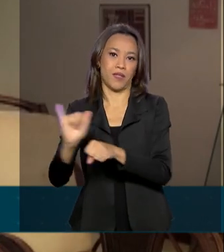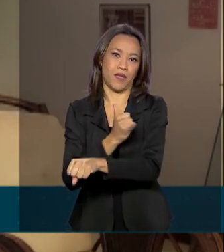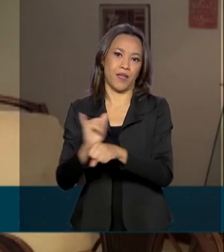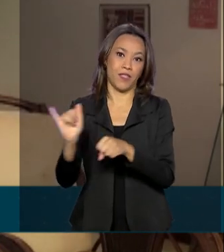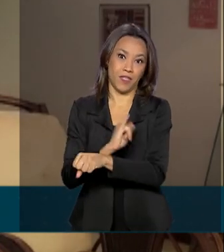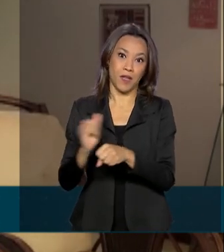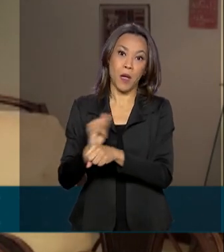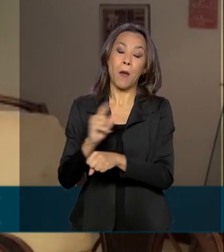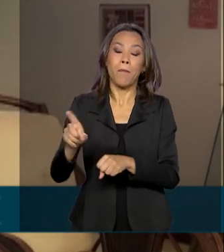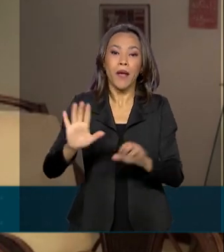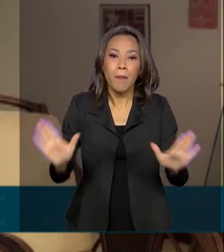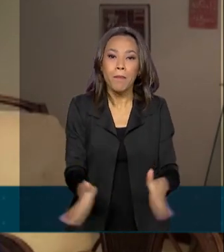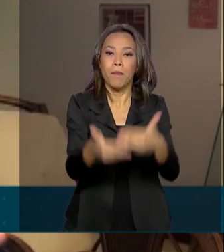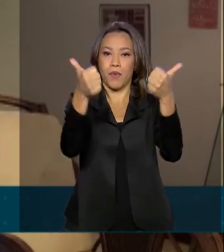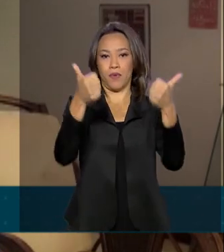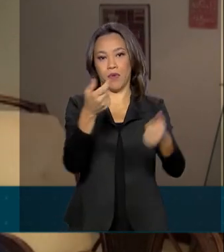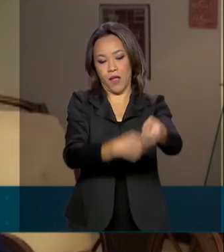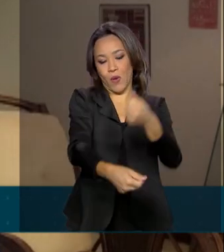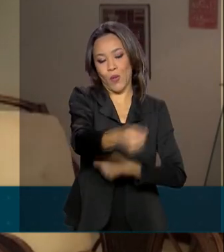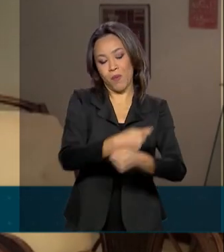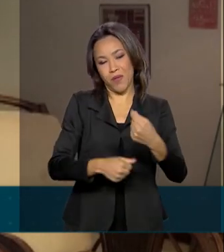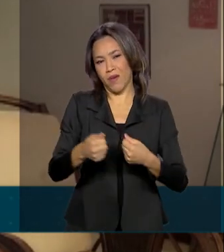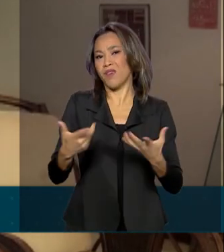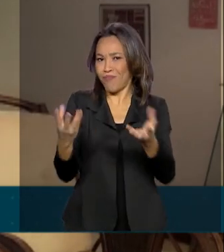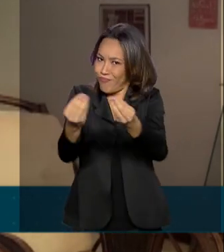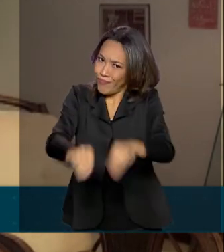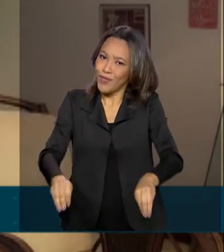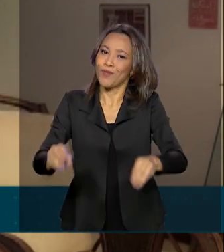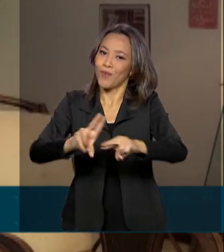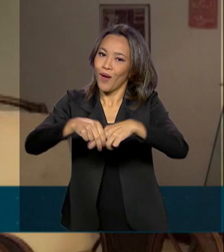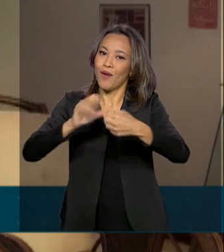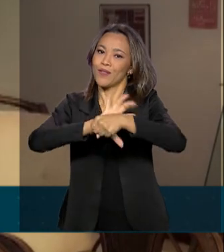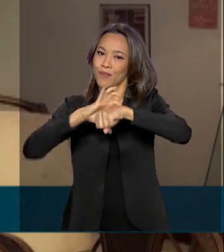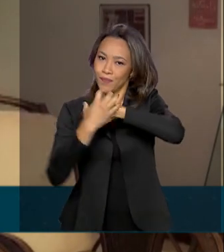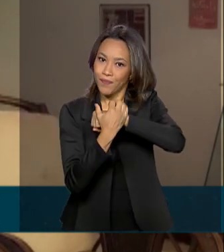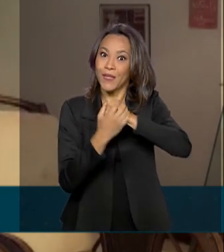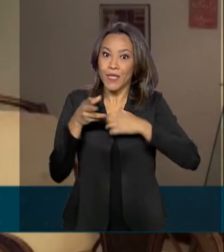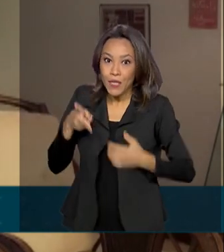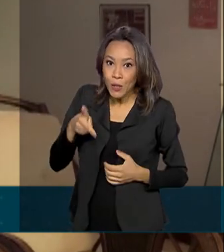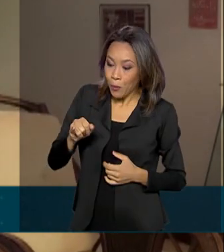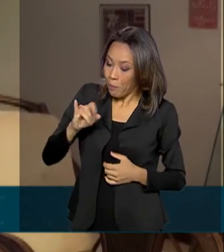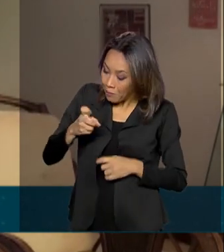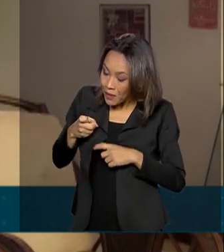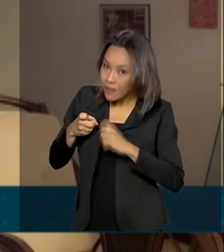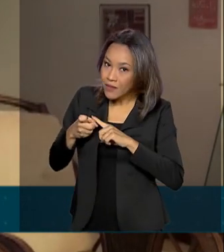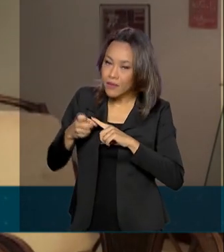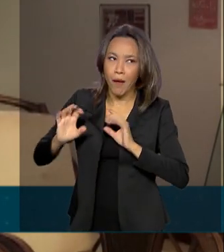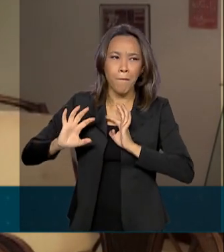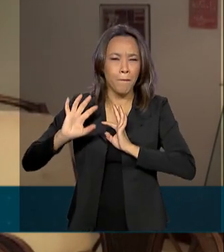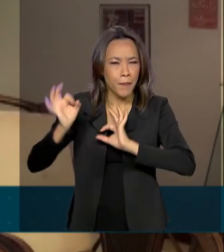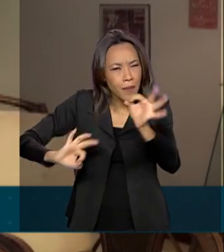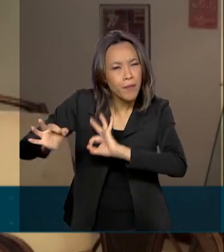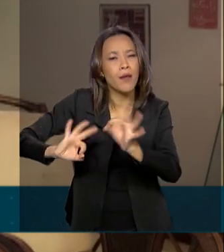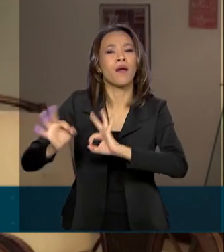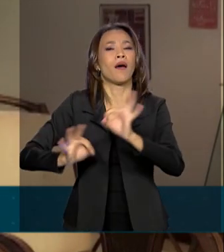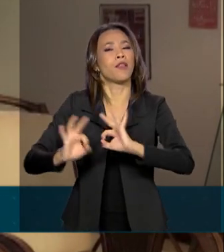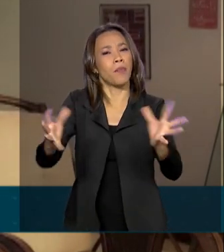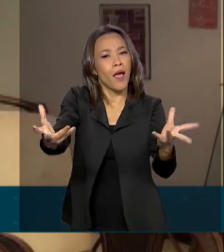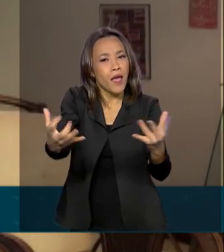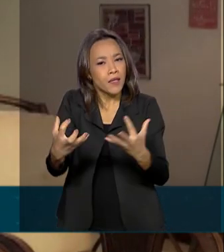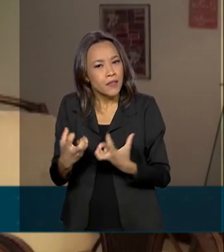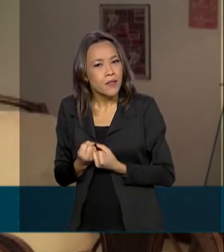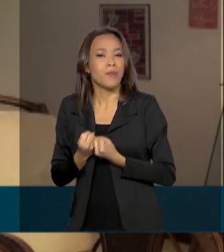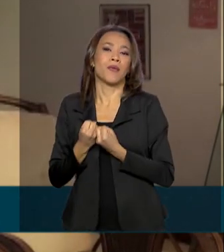prejudicada pela pandemia. E o Banco Central garante que o PIX está preparado para atender o aumento das